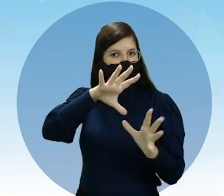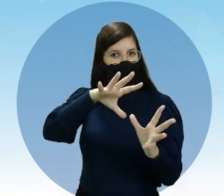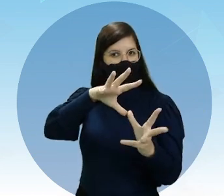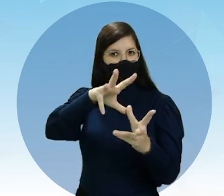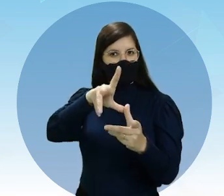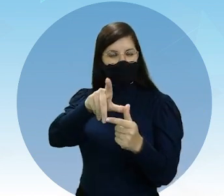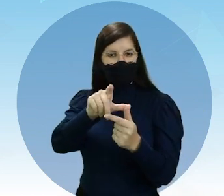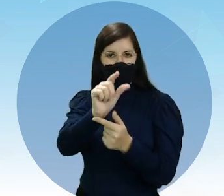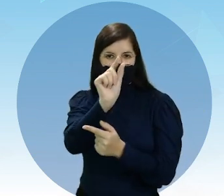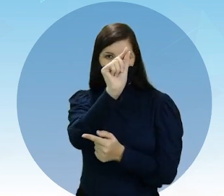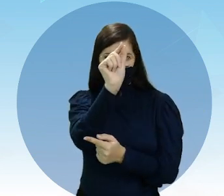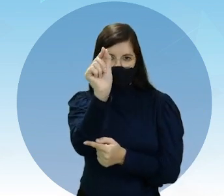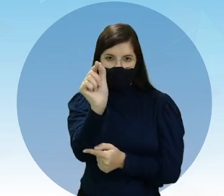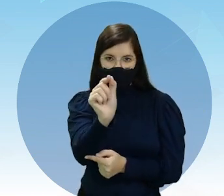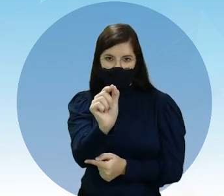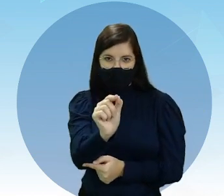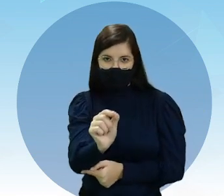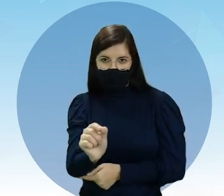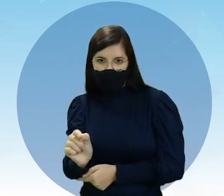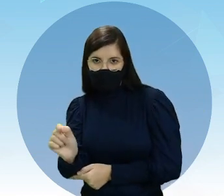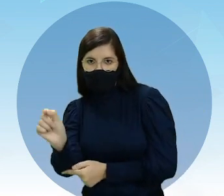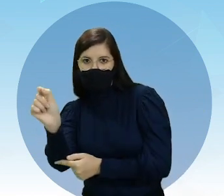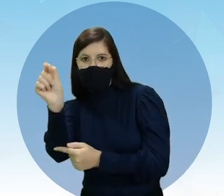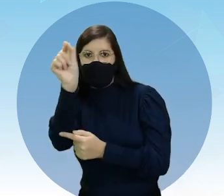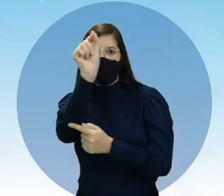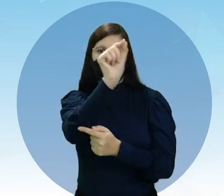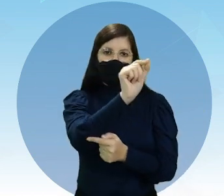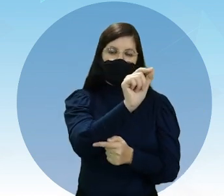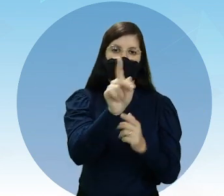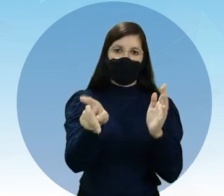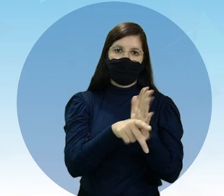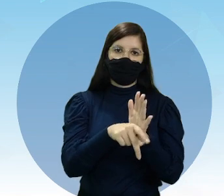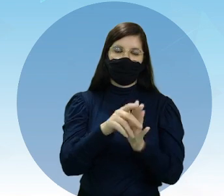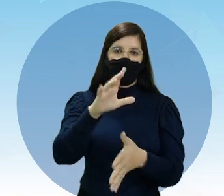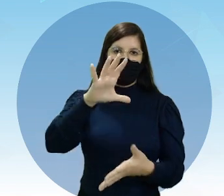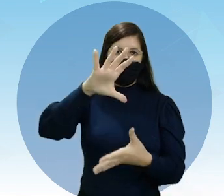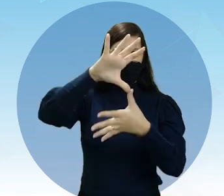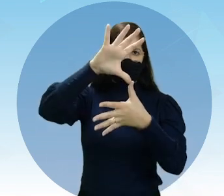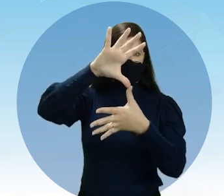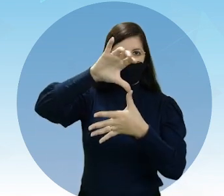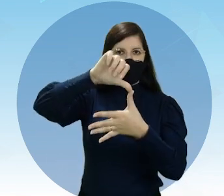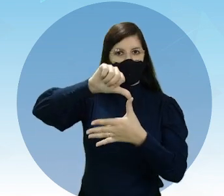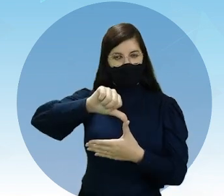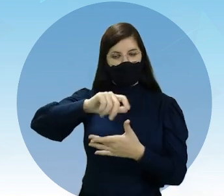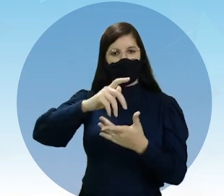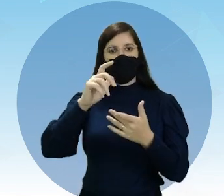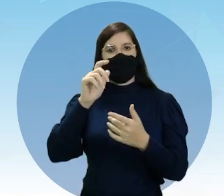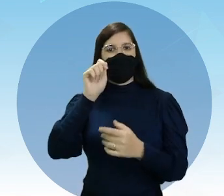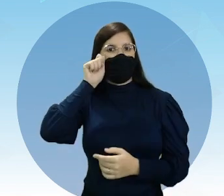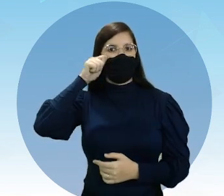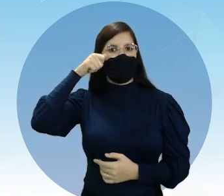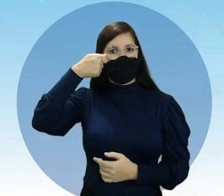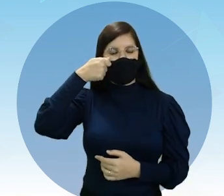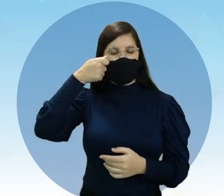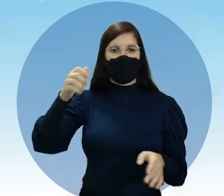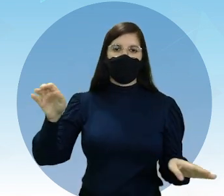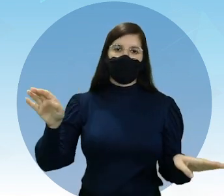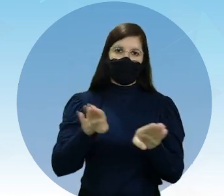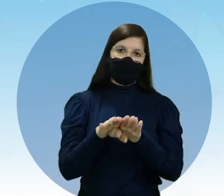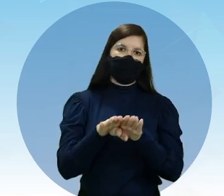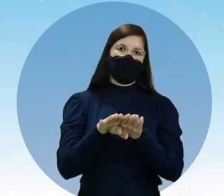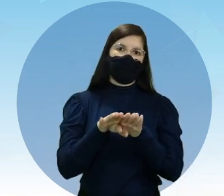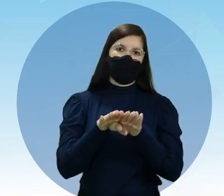linhas de costas atuais, tanto da América do Sul e a África, elas se encaixavam.